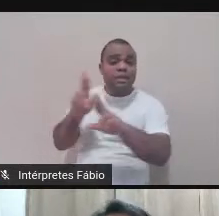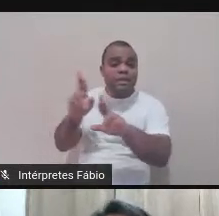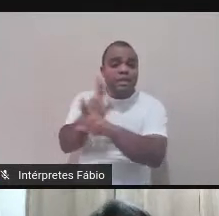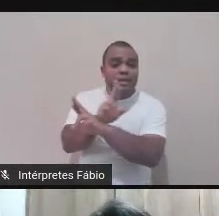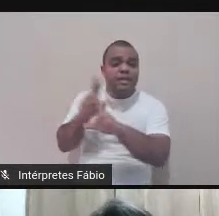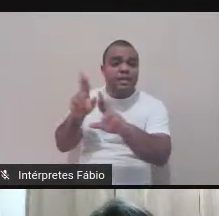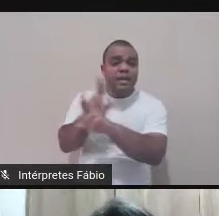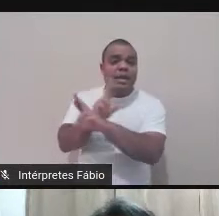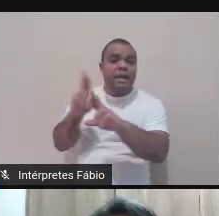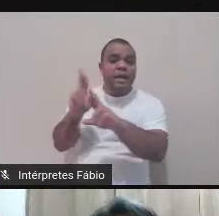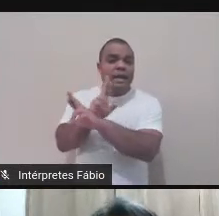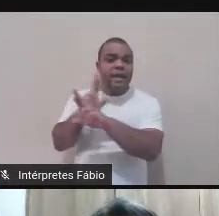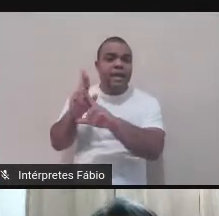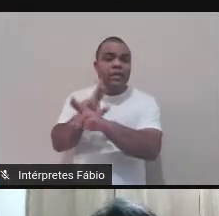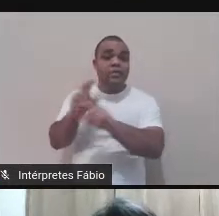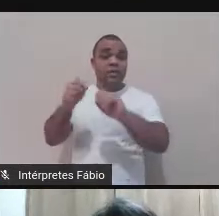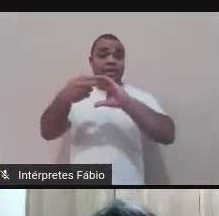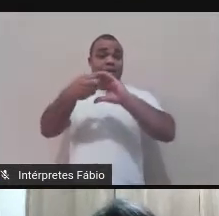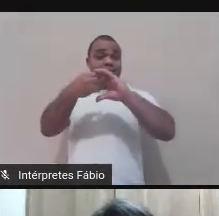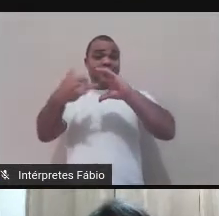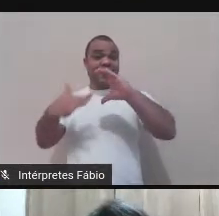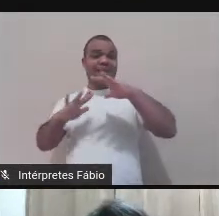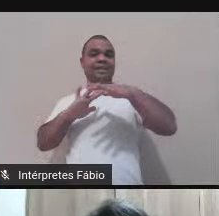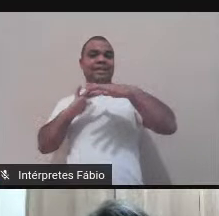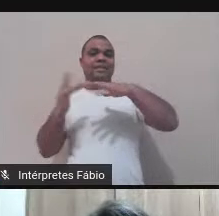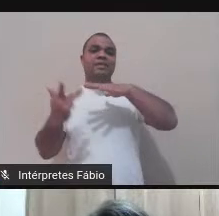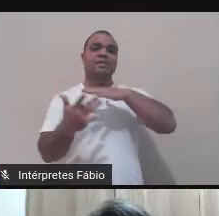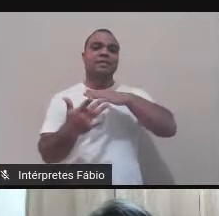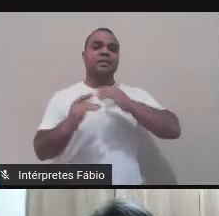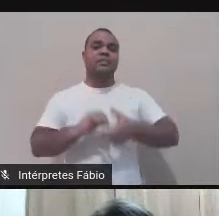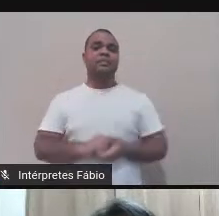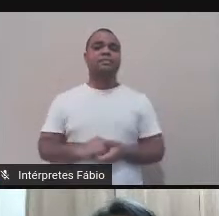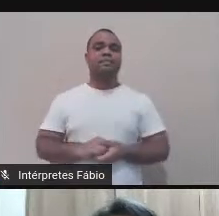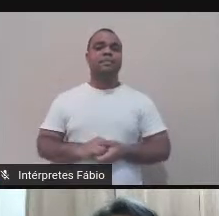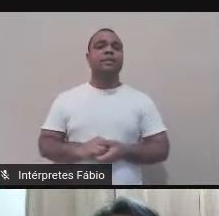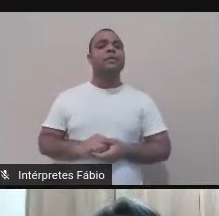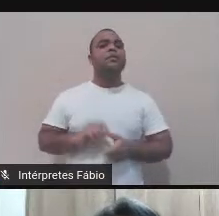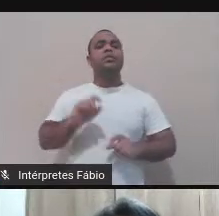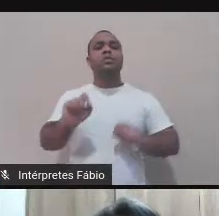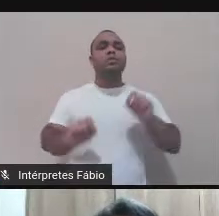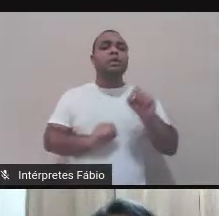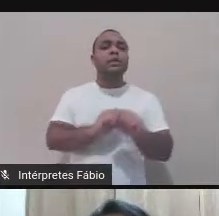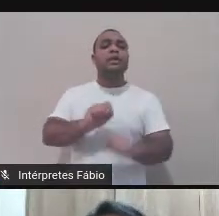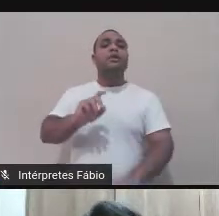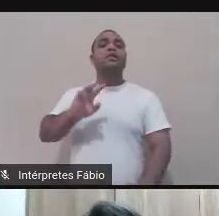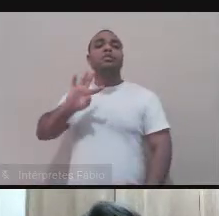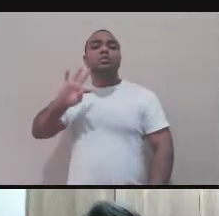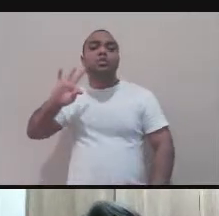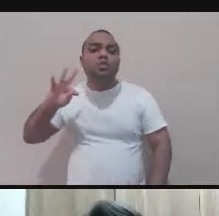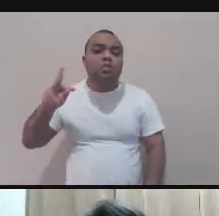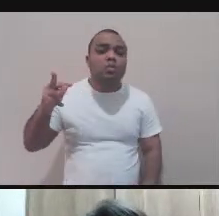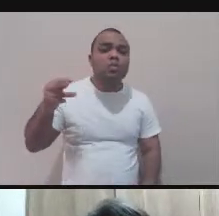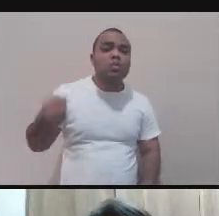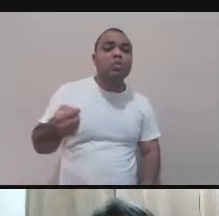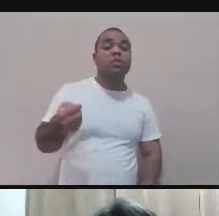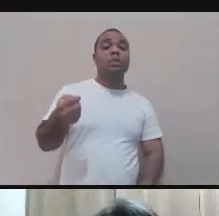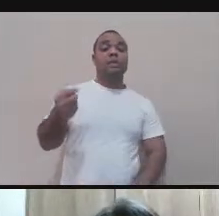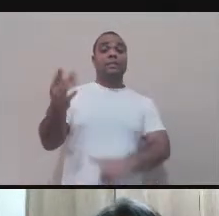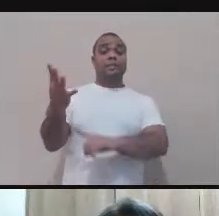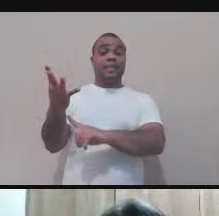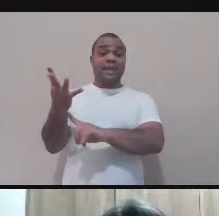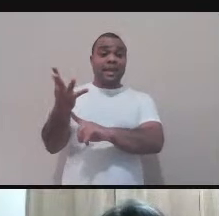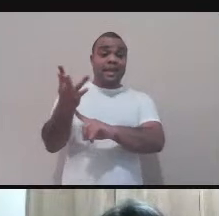mesmo que não sejam assim explicitadas. Pois, toda a arte inclui a midialidade, embora a recíproca não seja